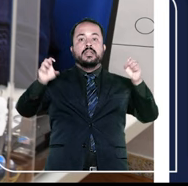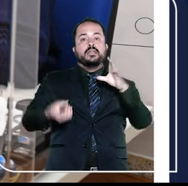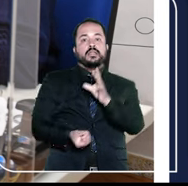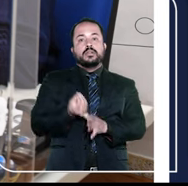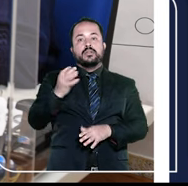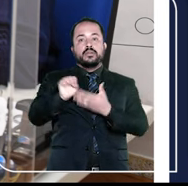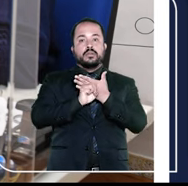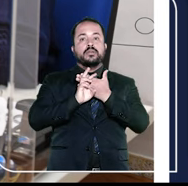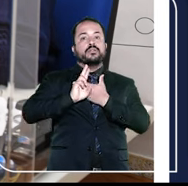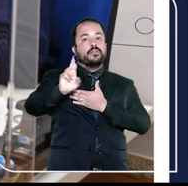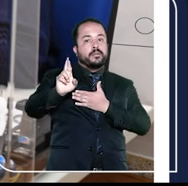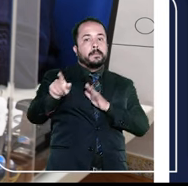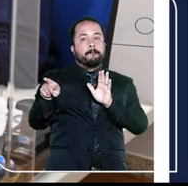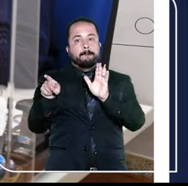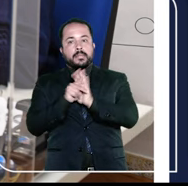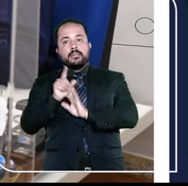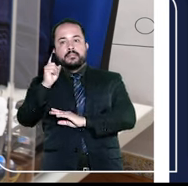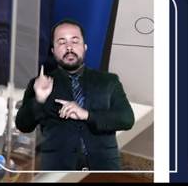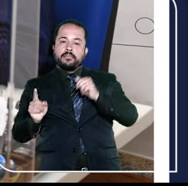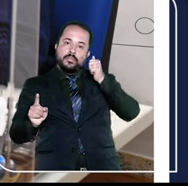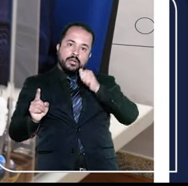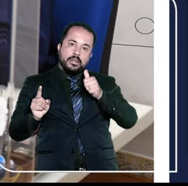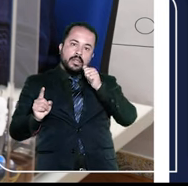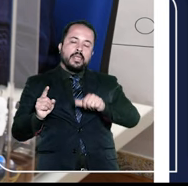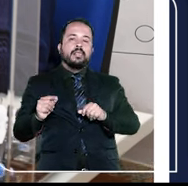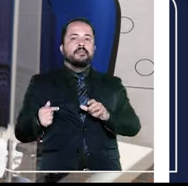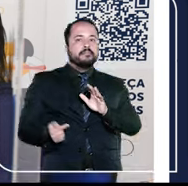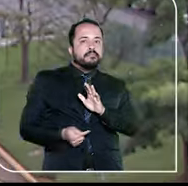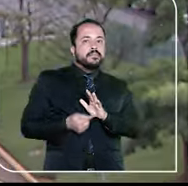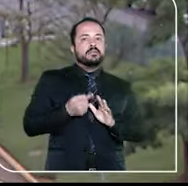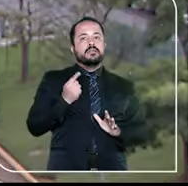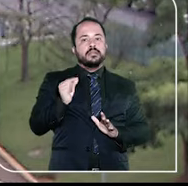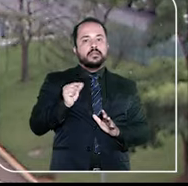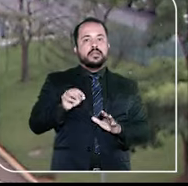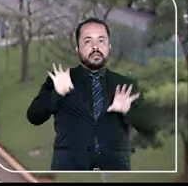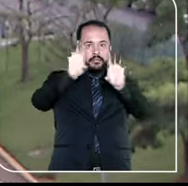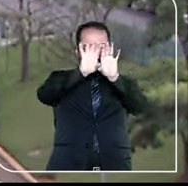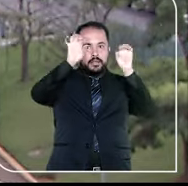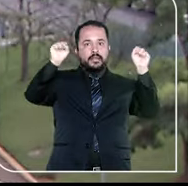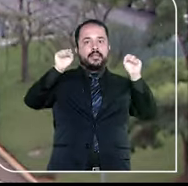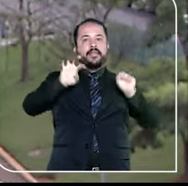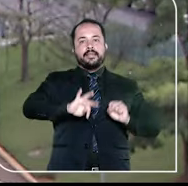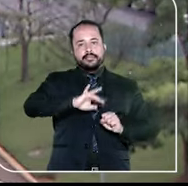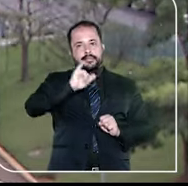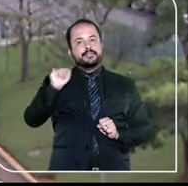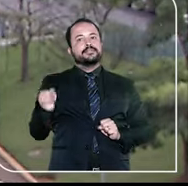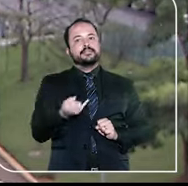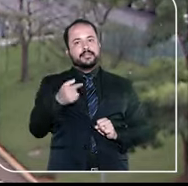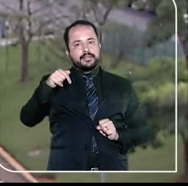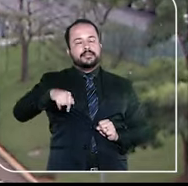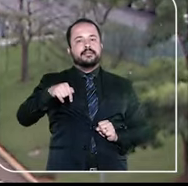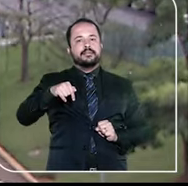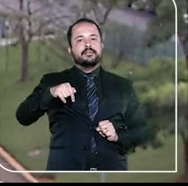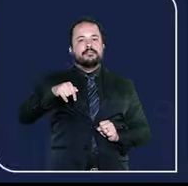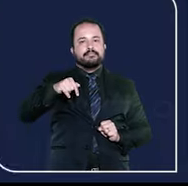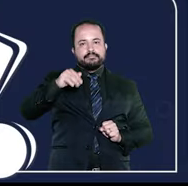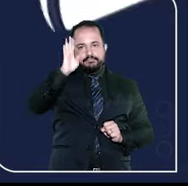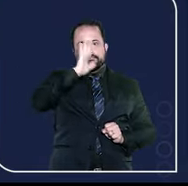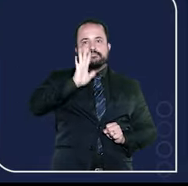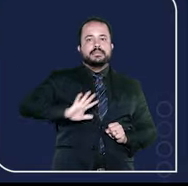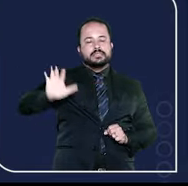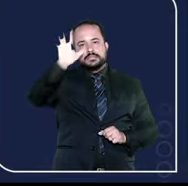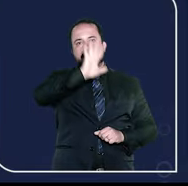a ouvidoria de mulheres, e é preciso registrar, de forma pioneira, no âmbito do poder judiciário brasileiro.